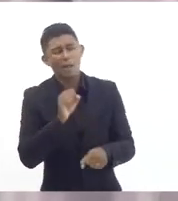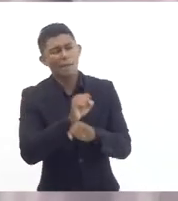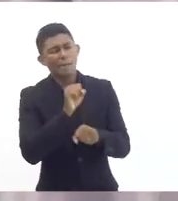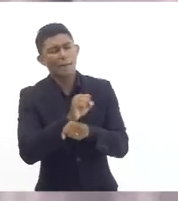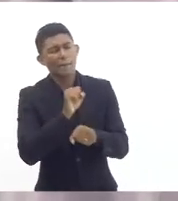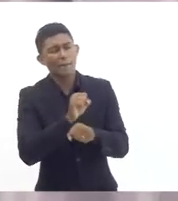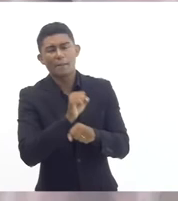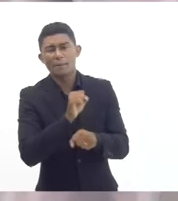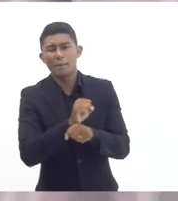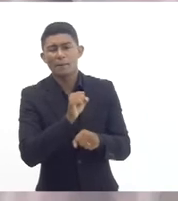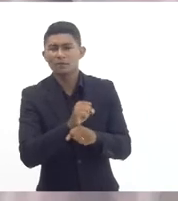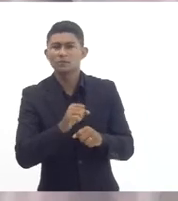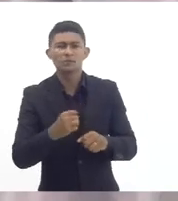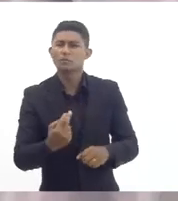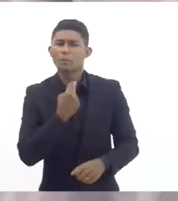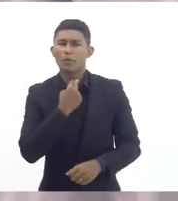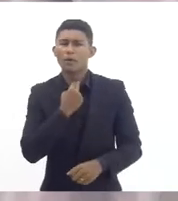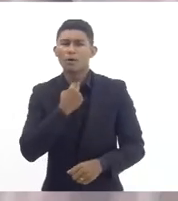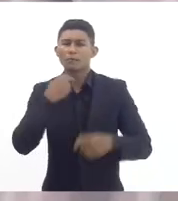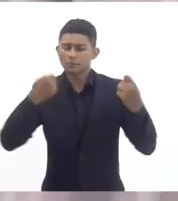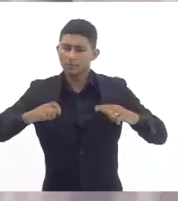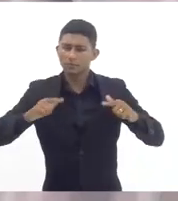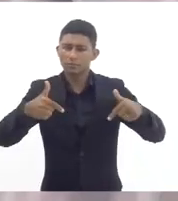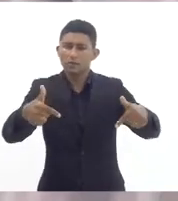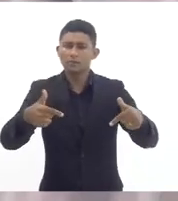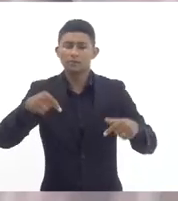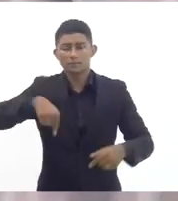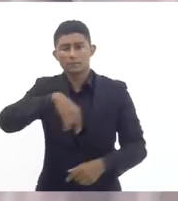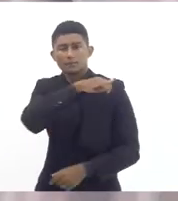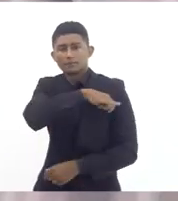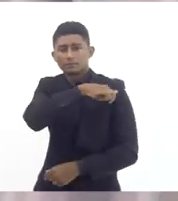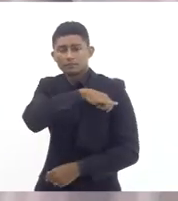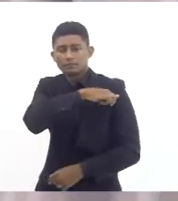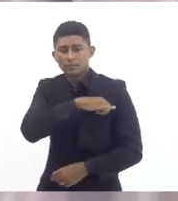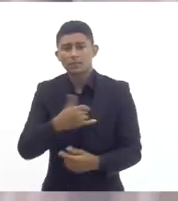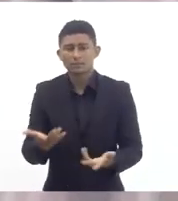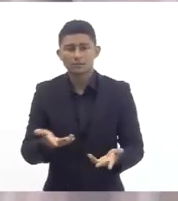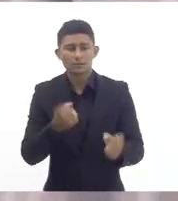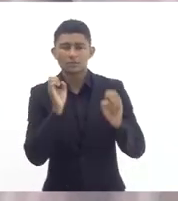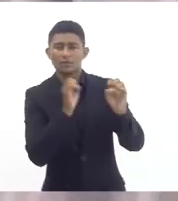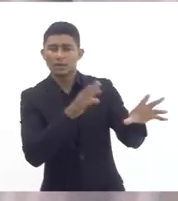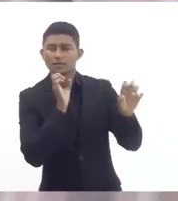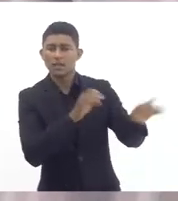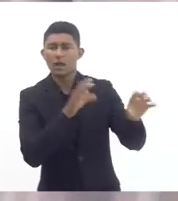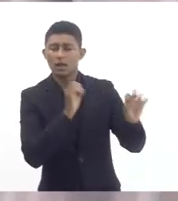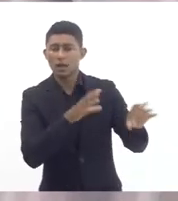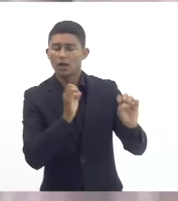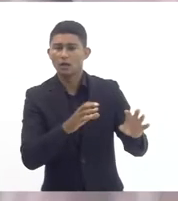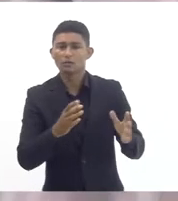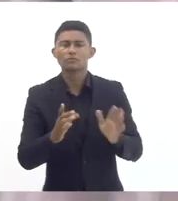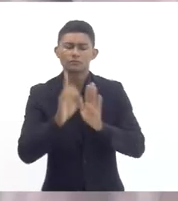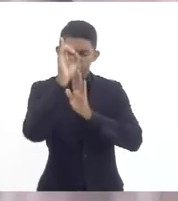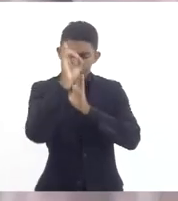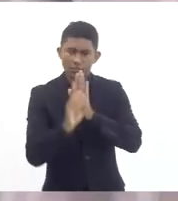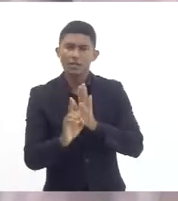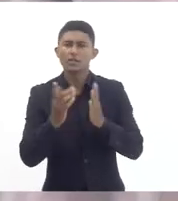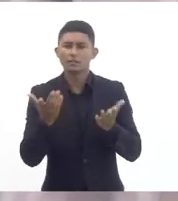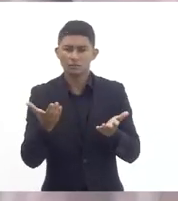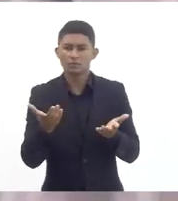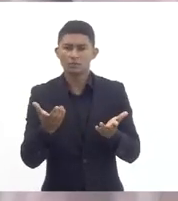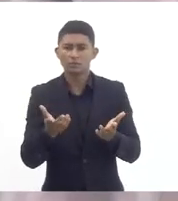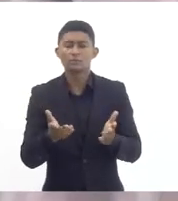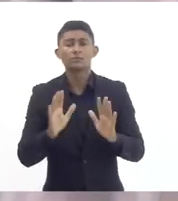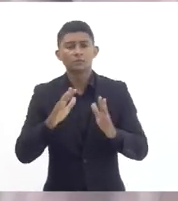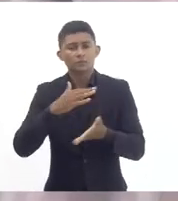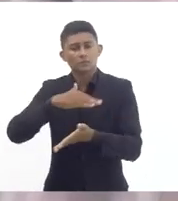que está desestruturando o direito à educação no estado do Rio de Janeiro repito os números apresentados pela